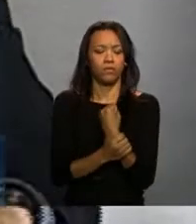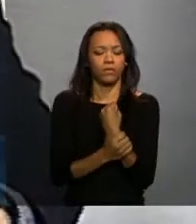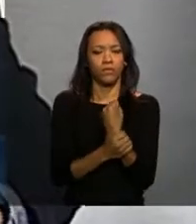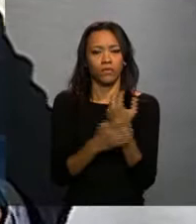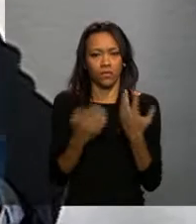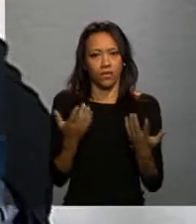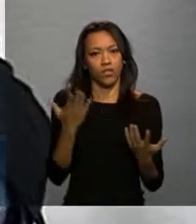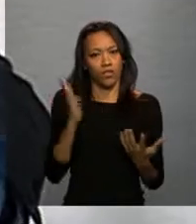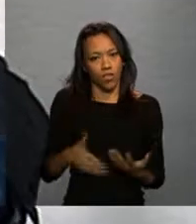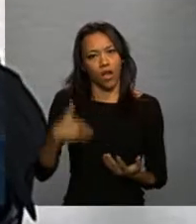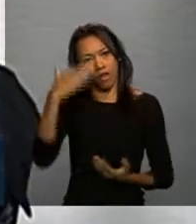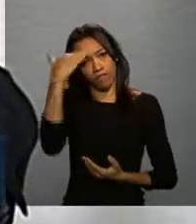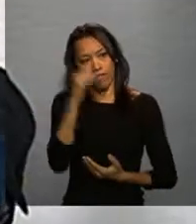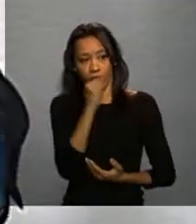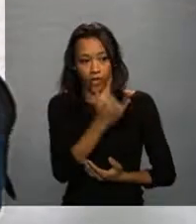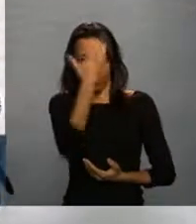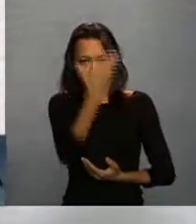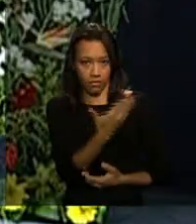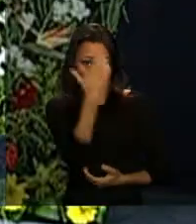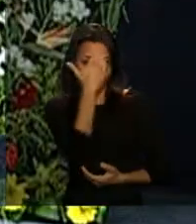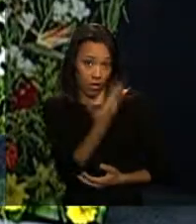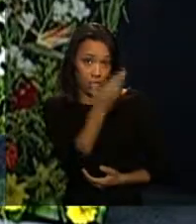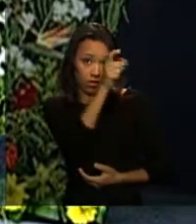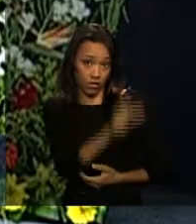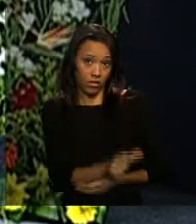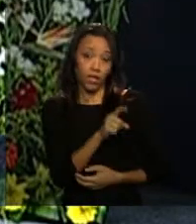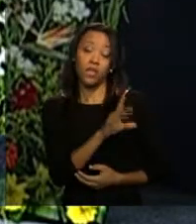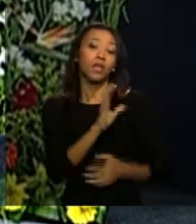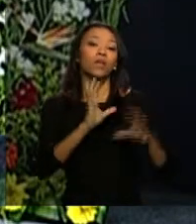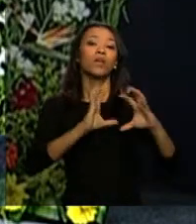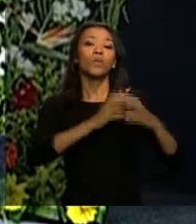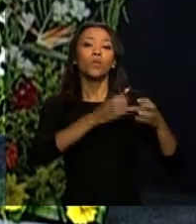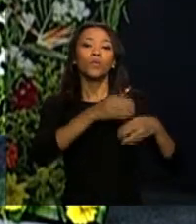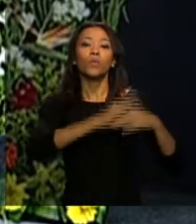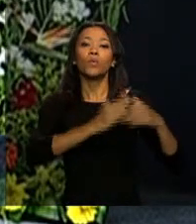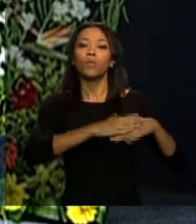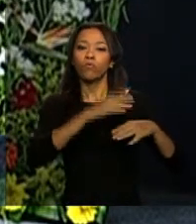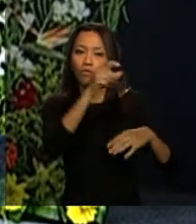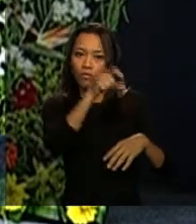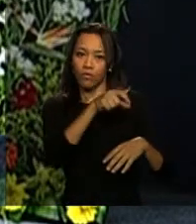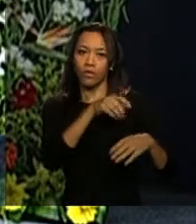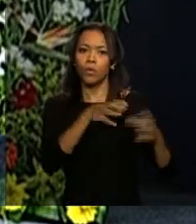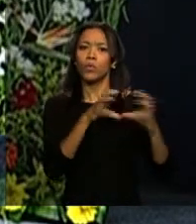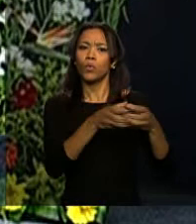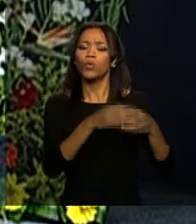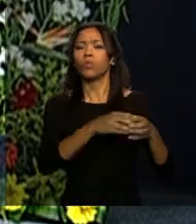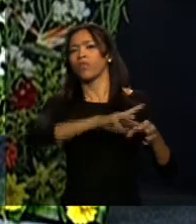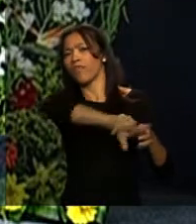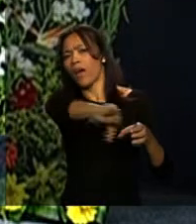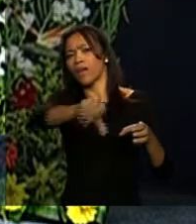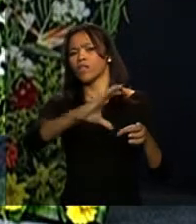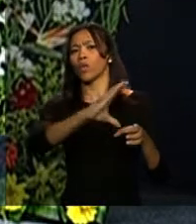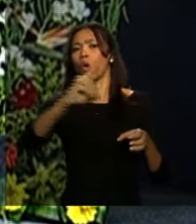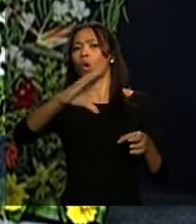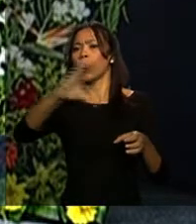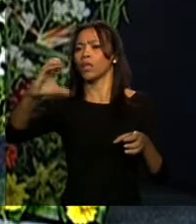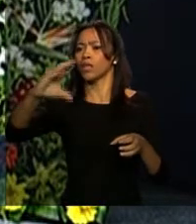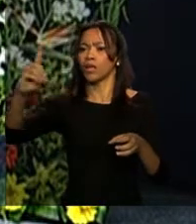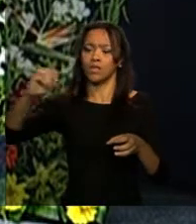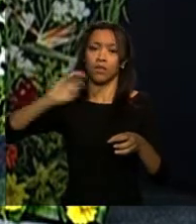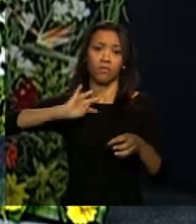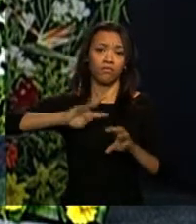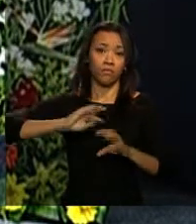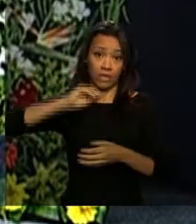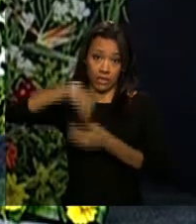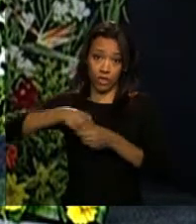Então, Giliate, eu quero agradecer não só a você e a equipe do DataSus, mas cada uma das equipes, das coordenações, das diferentes áreas do Ministério